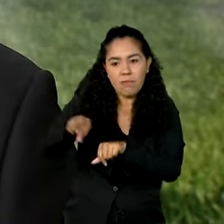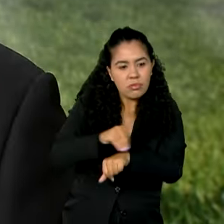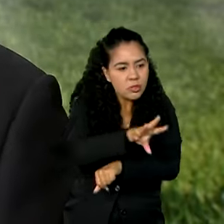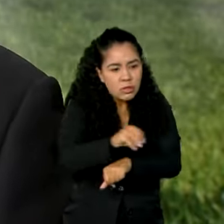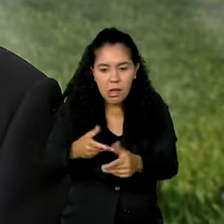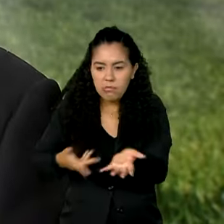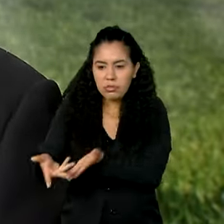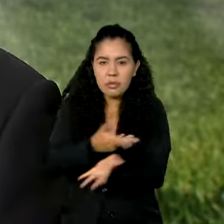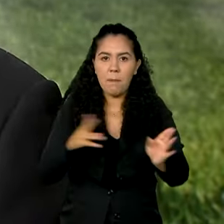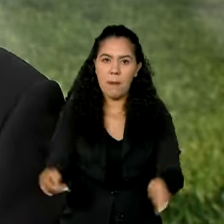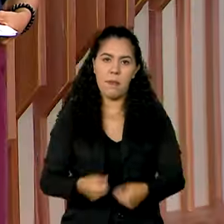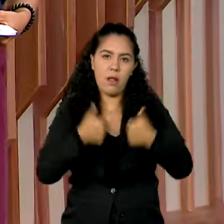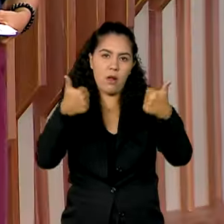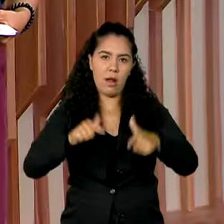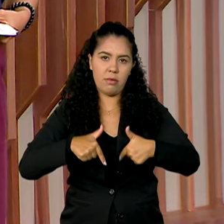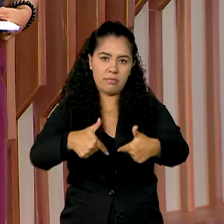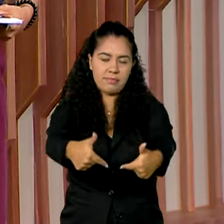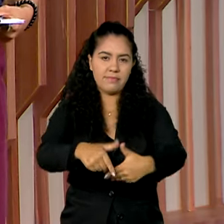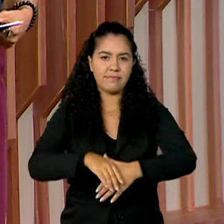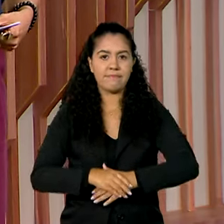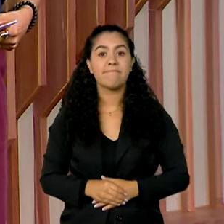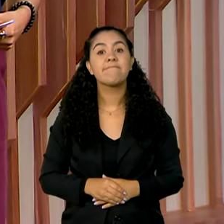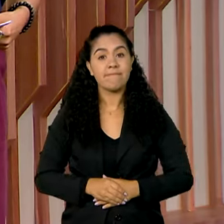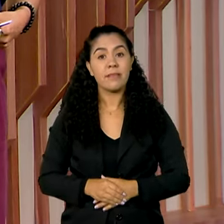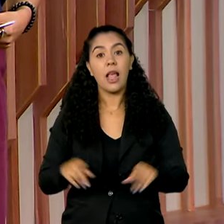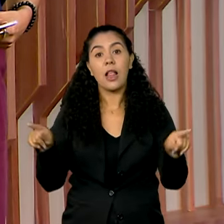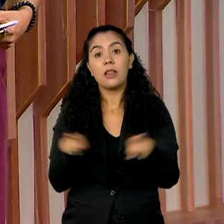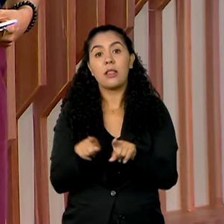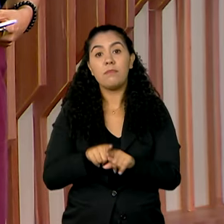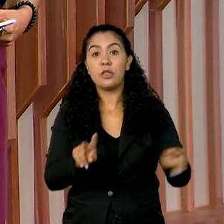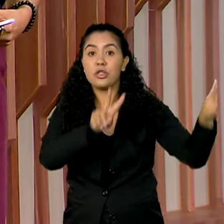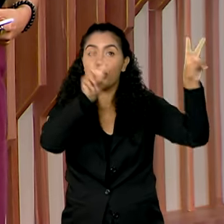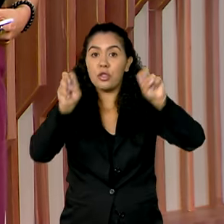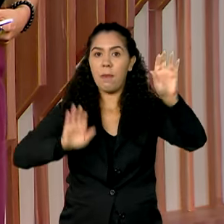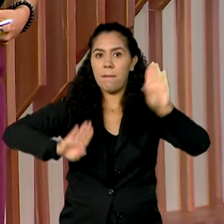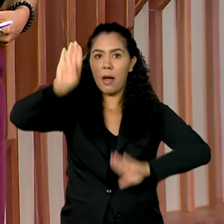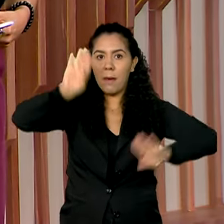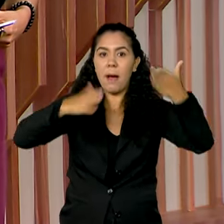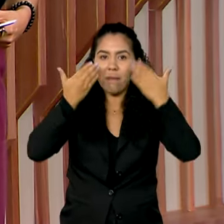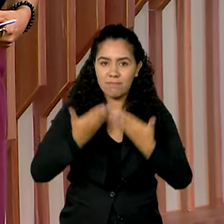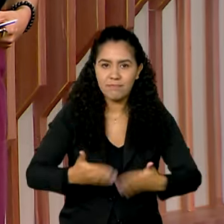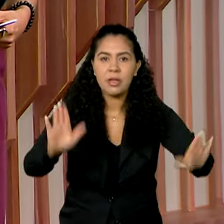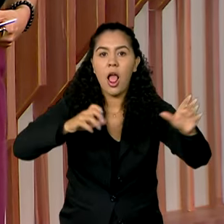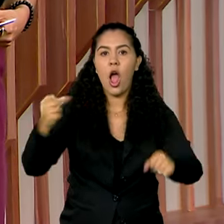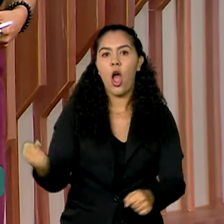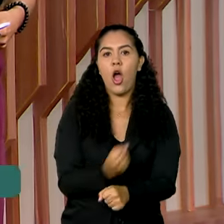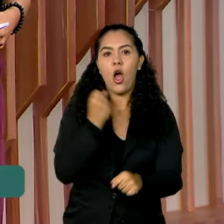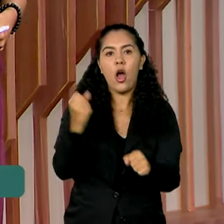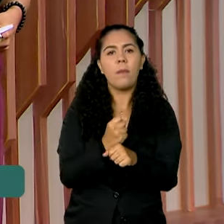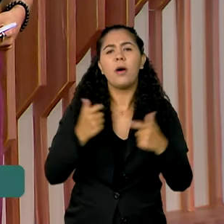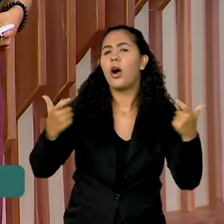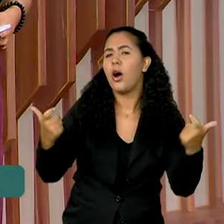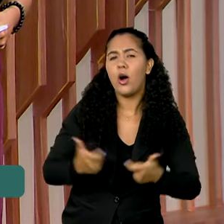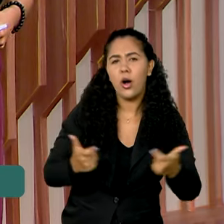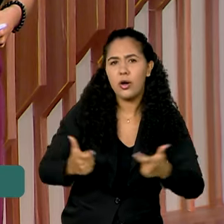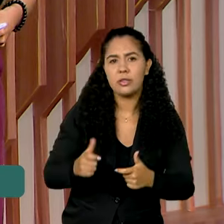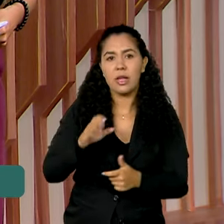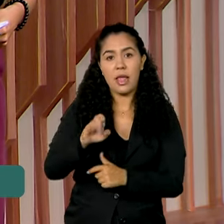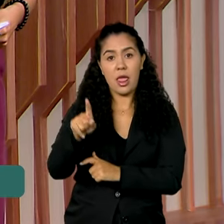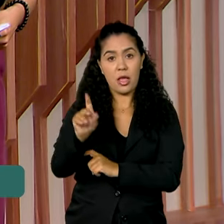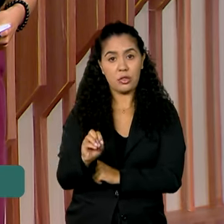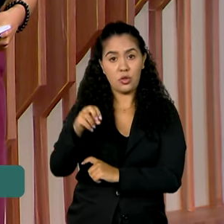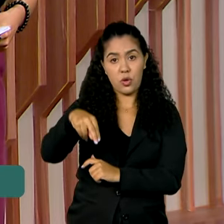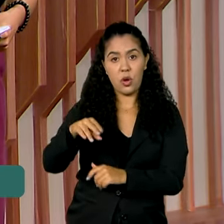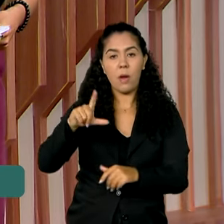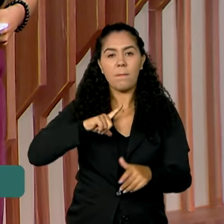para que a gente melhore o nosso procedimento. Está aberta a licitação para uma nova obra no eixo norte da integração do Rio São